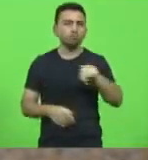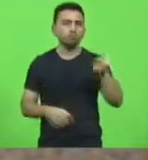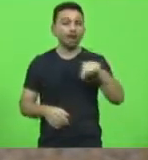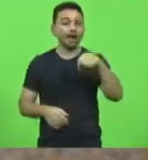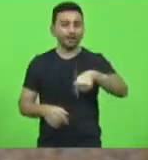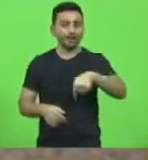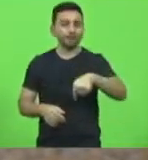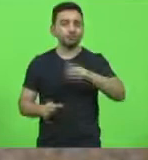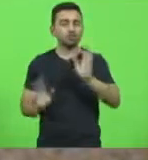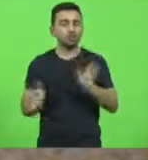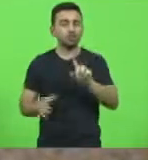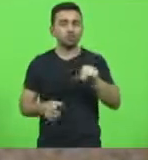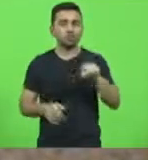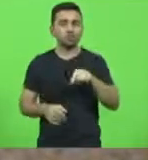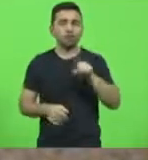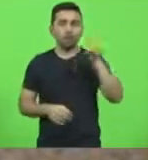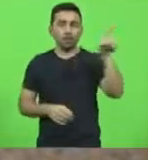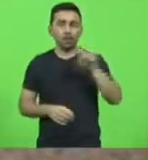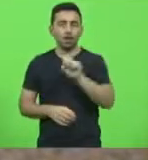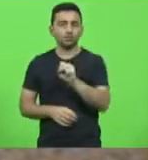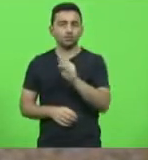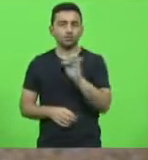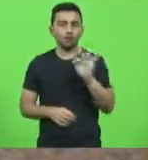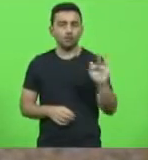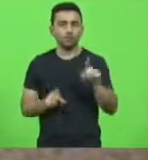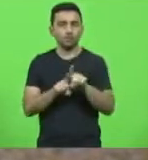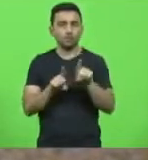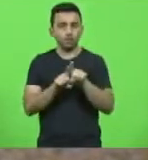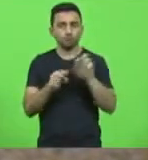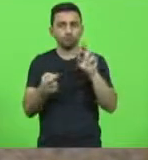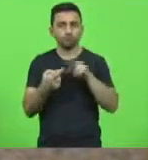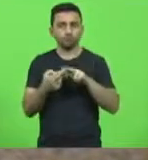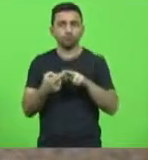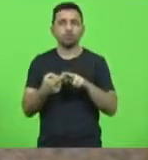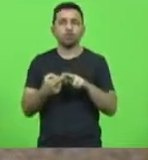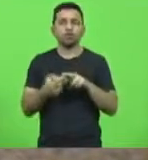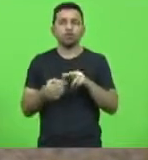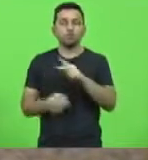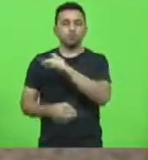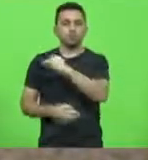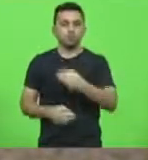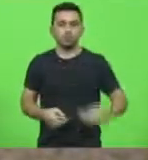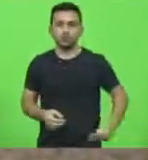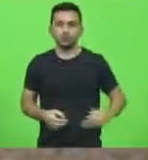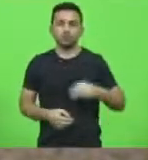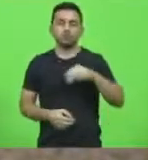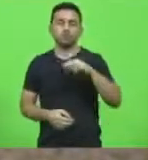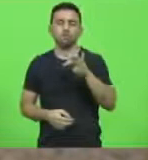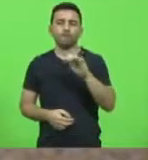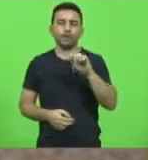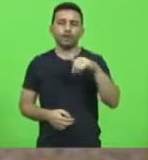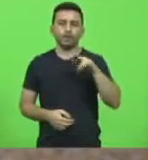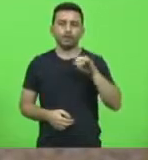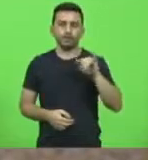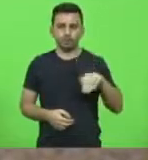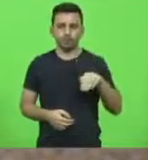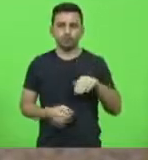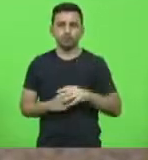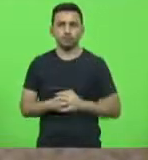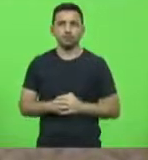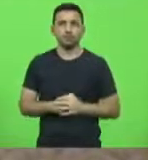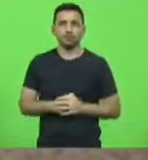e referendada pelo Supremo Tribunal Federal, na pessoa do ministro Edson Fachin. No meu entendimento,